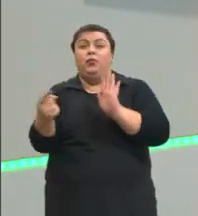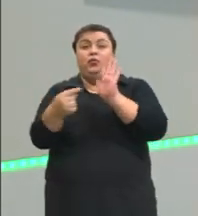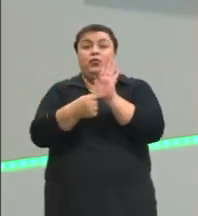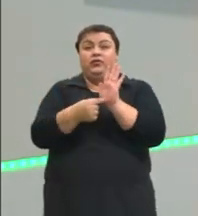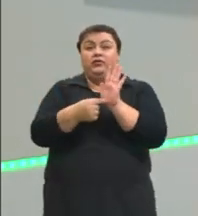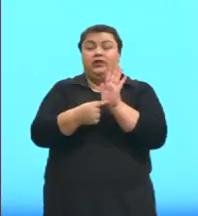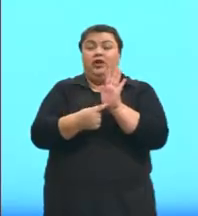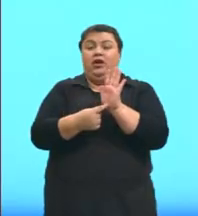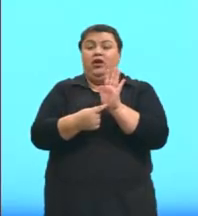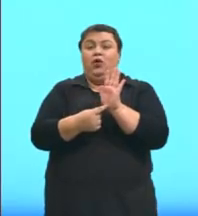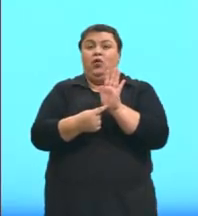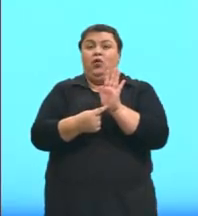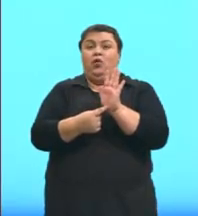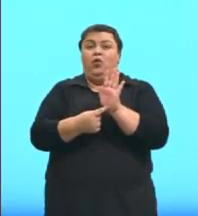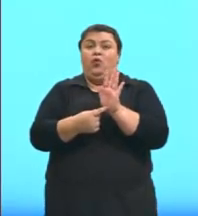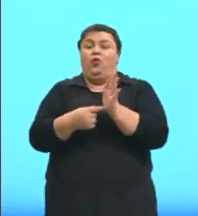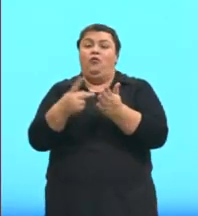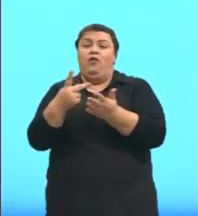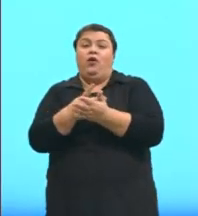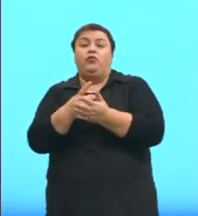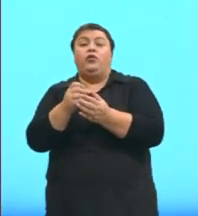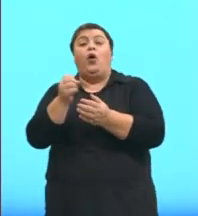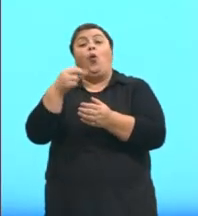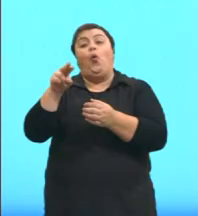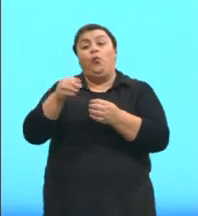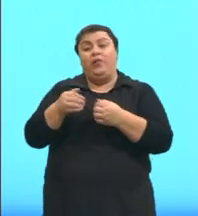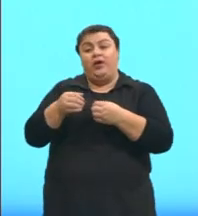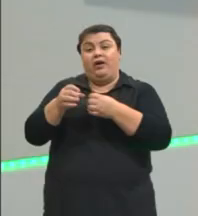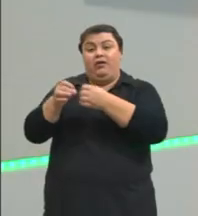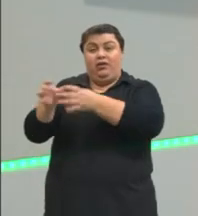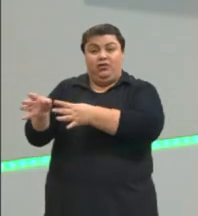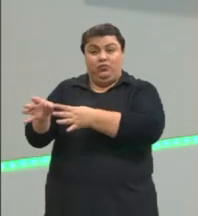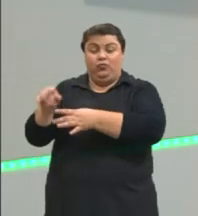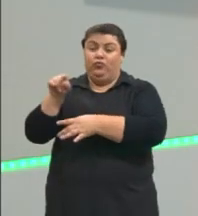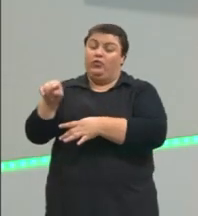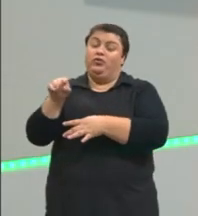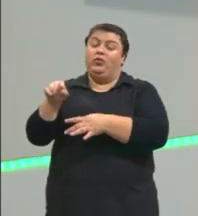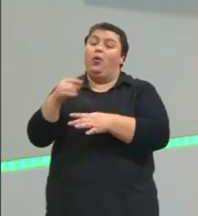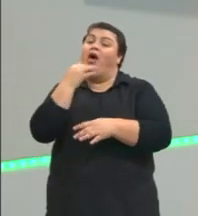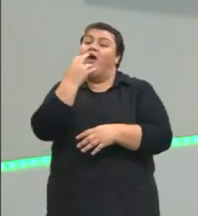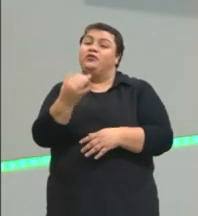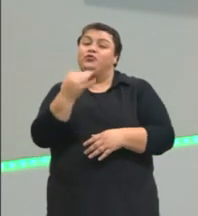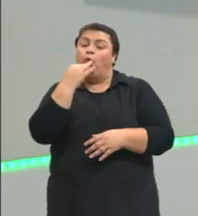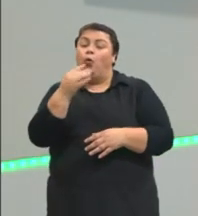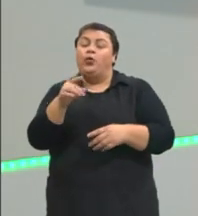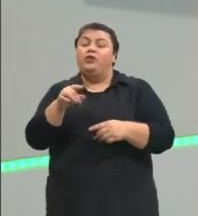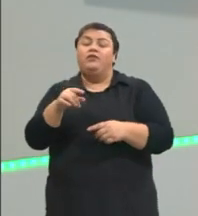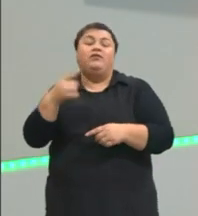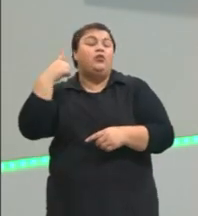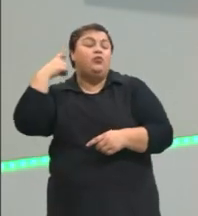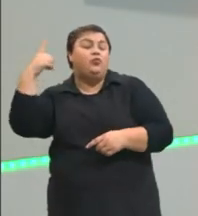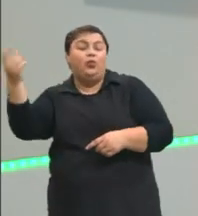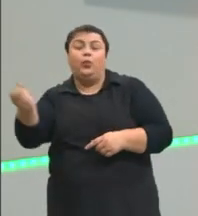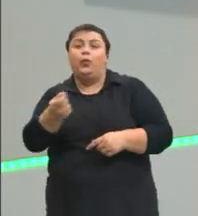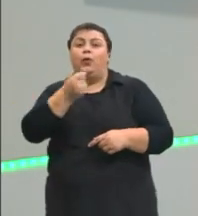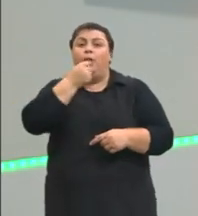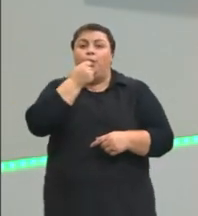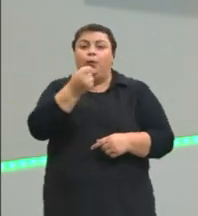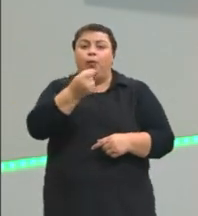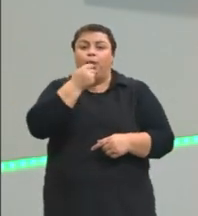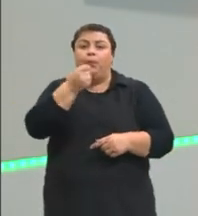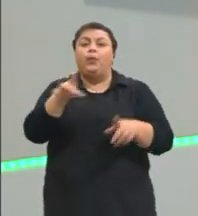exemplo, uma falta ou uma expulsão. Então, as cores dos cartões e o som do apito vão